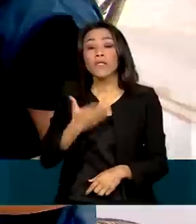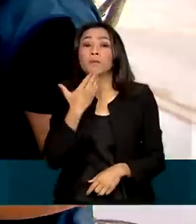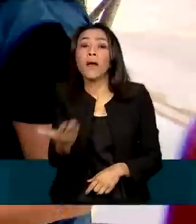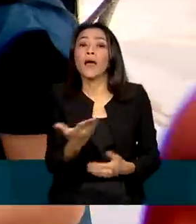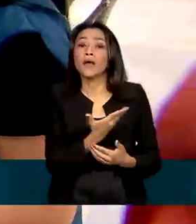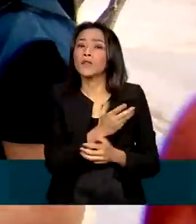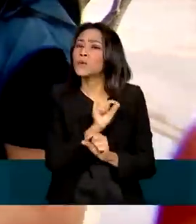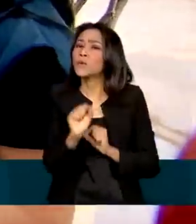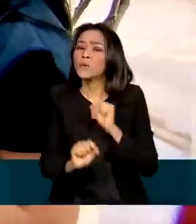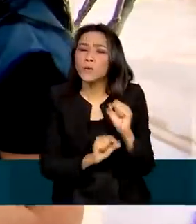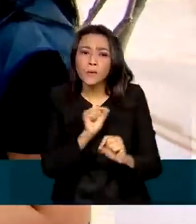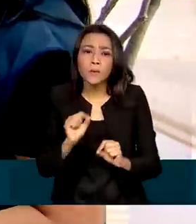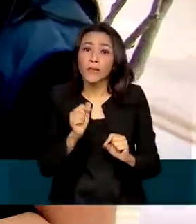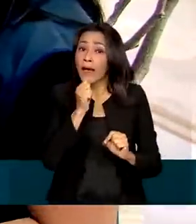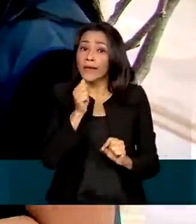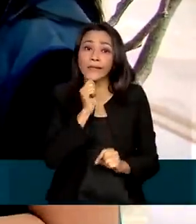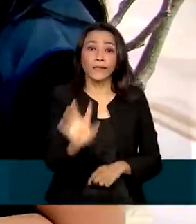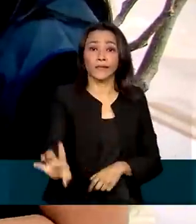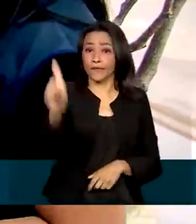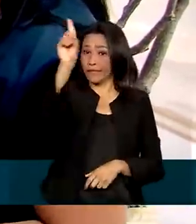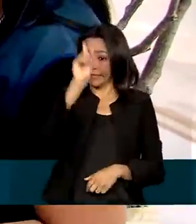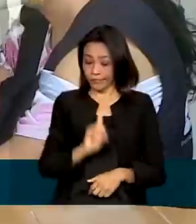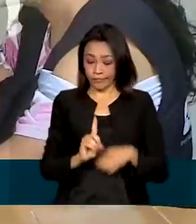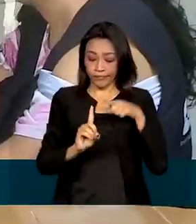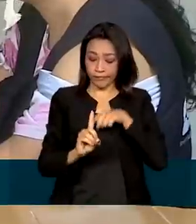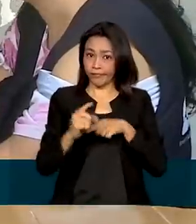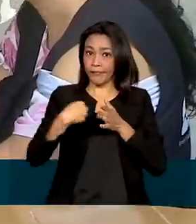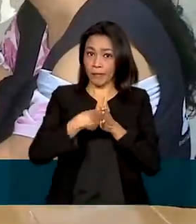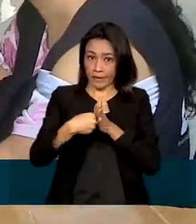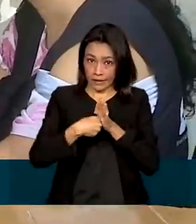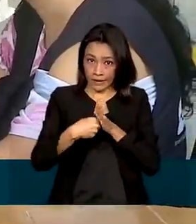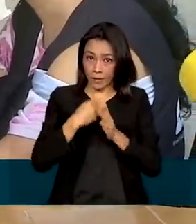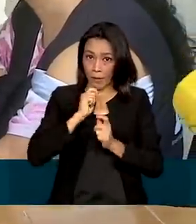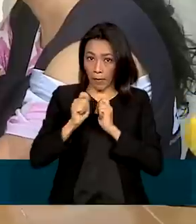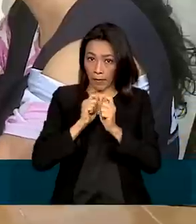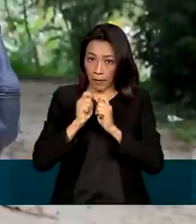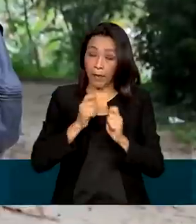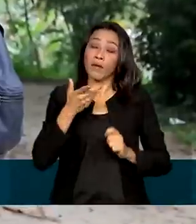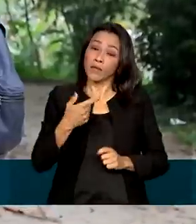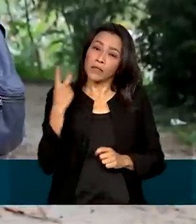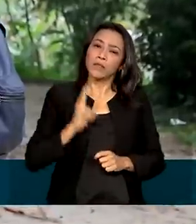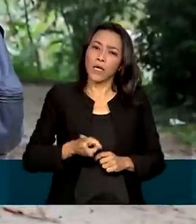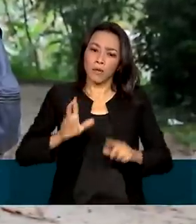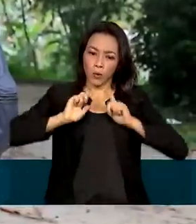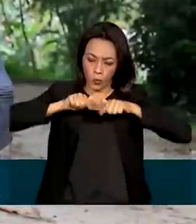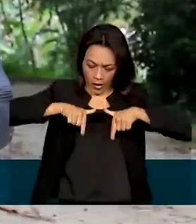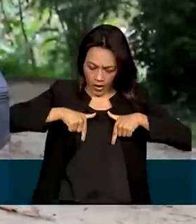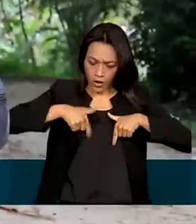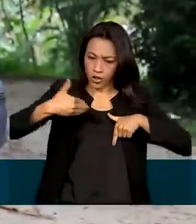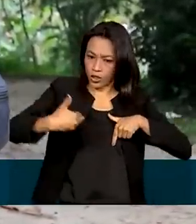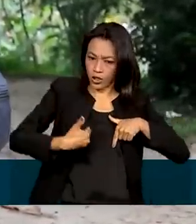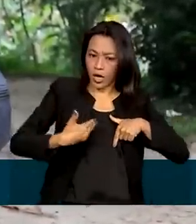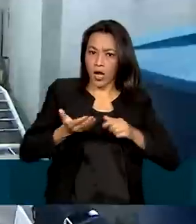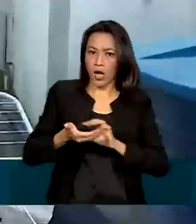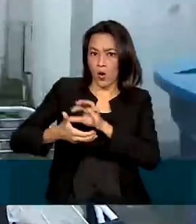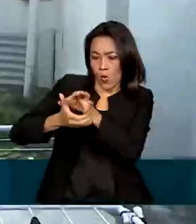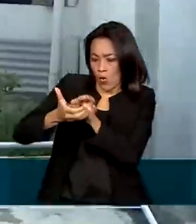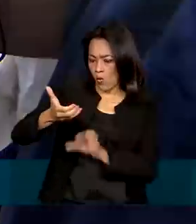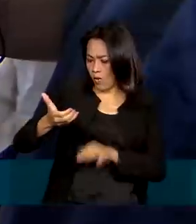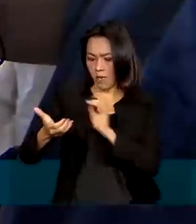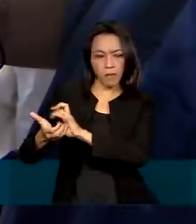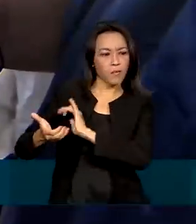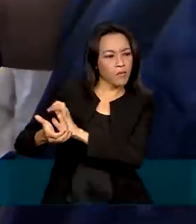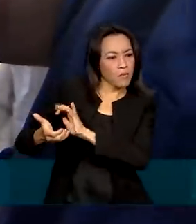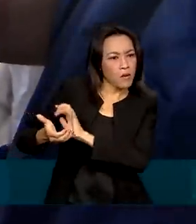né, para quem ainda não recebeu o recenseador da sua região, lembrando que eles estão sempre uniformizados, com crachá, com equipamento de coleta de dados.